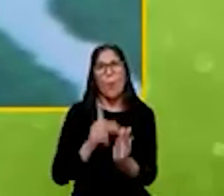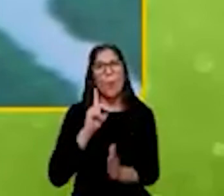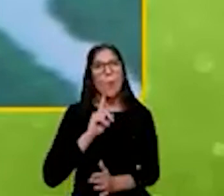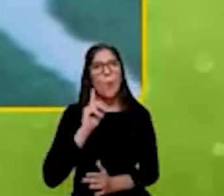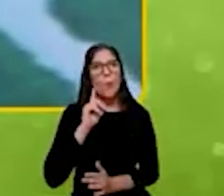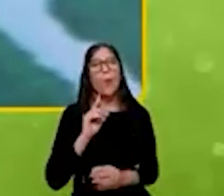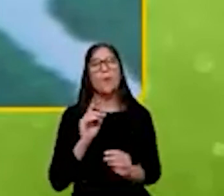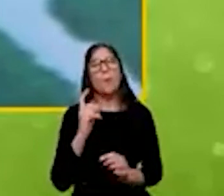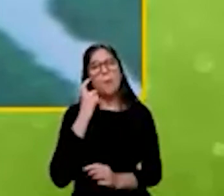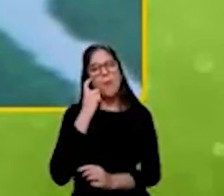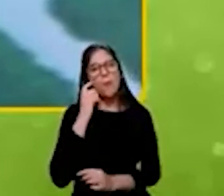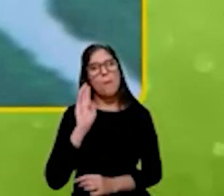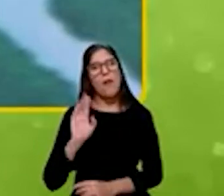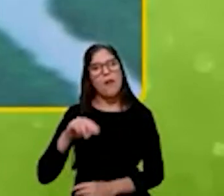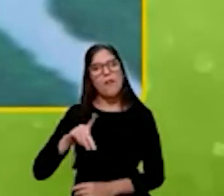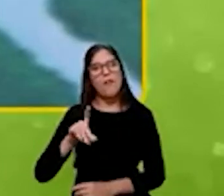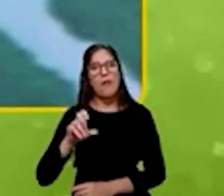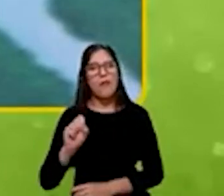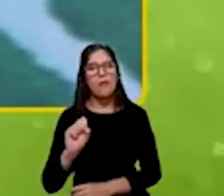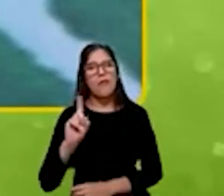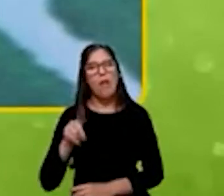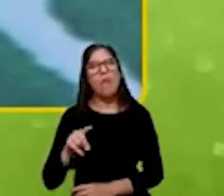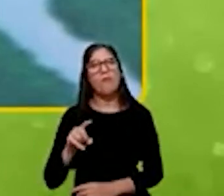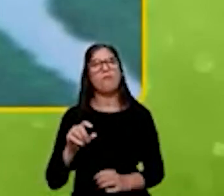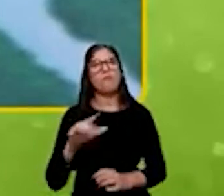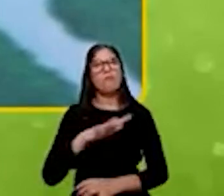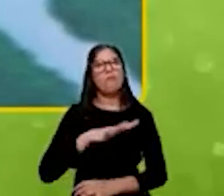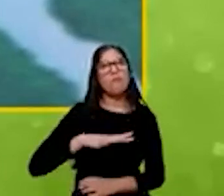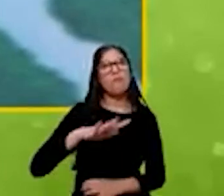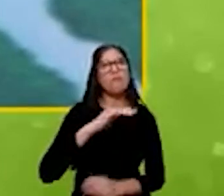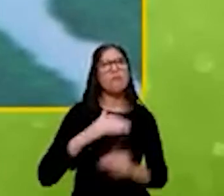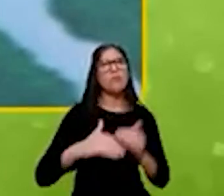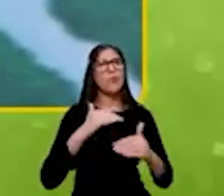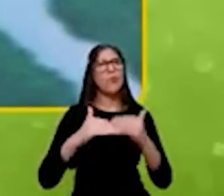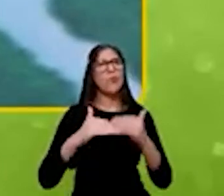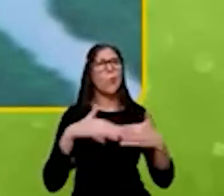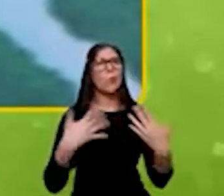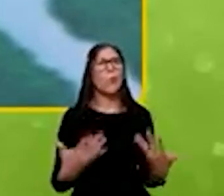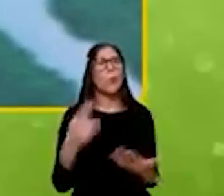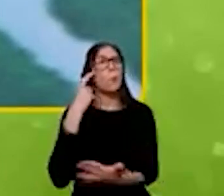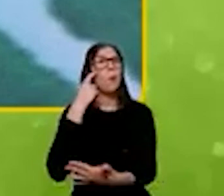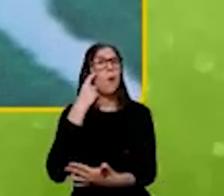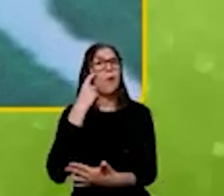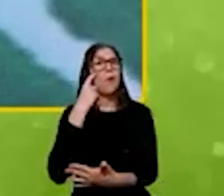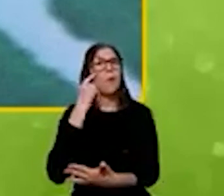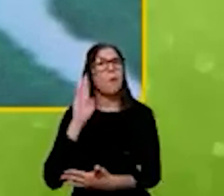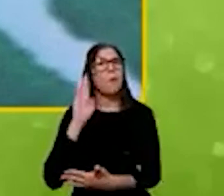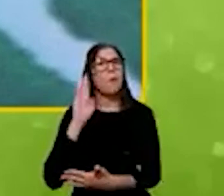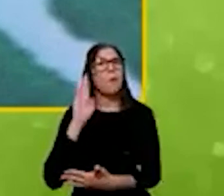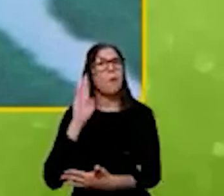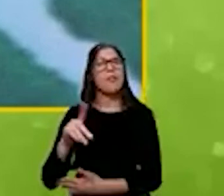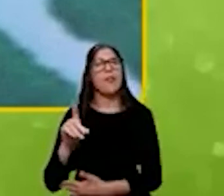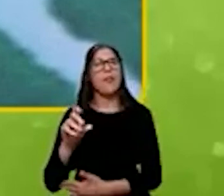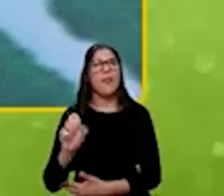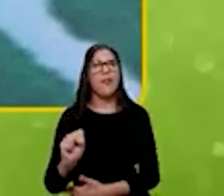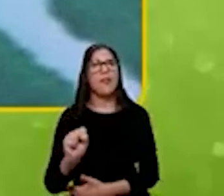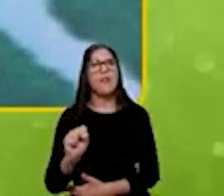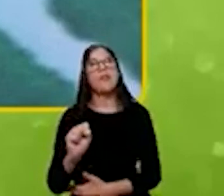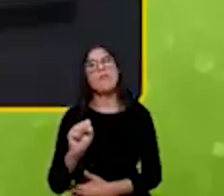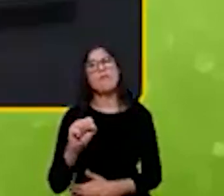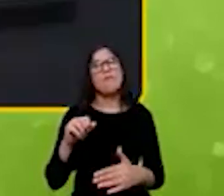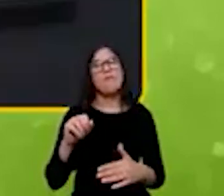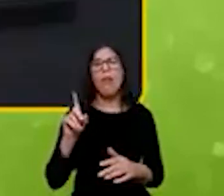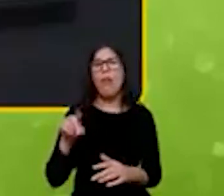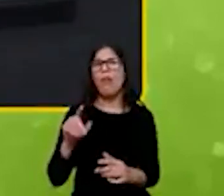BNDES é um grande ecossistema de desenvolvimento então talvez o BNDES Garage é um belíssimo exemplo talvez